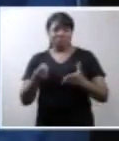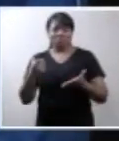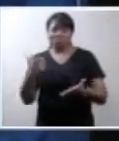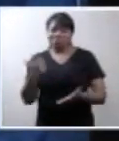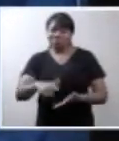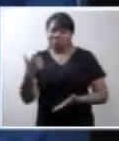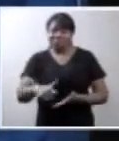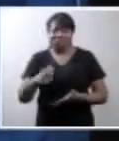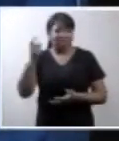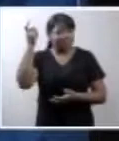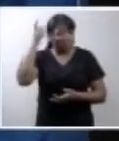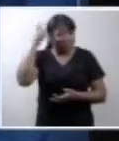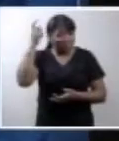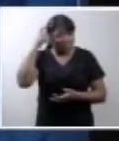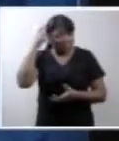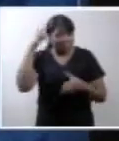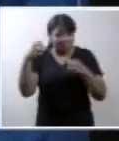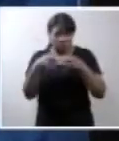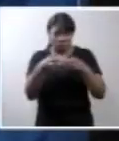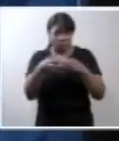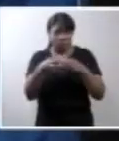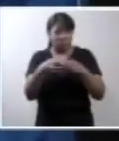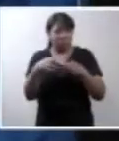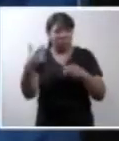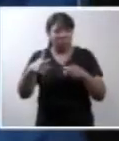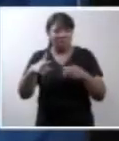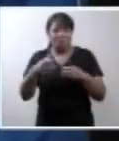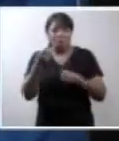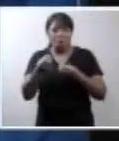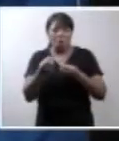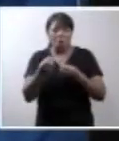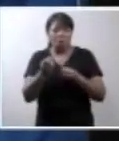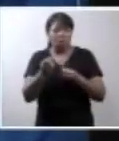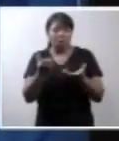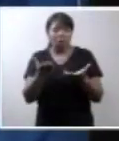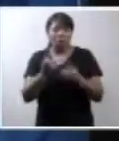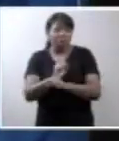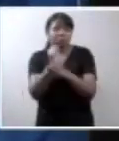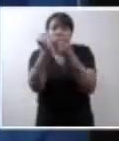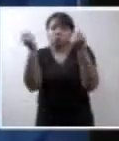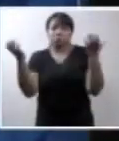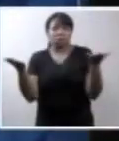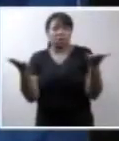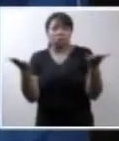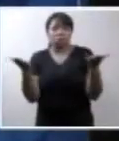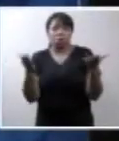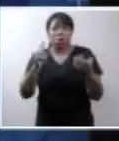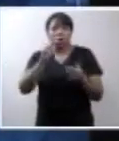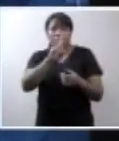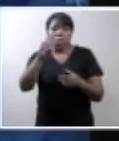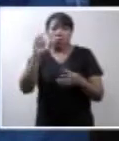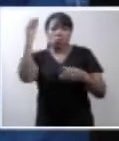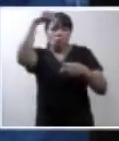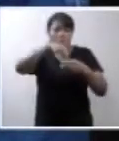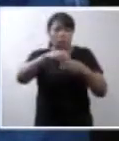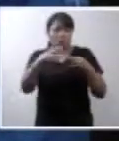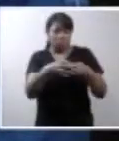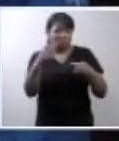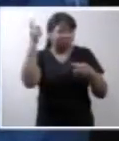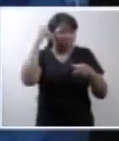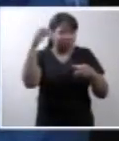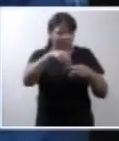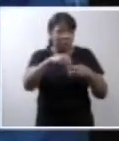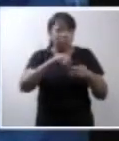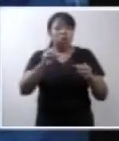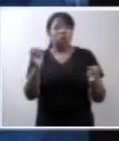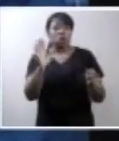É uma coisa que não tem... Não tem possibilidade. Se fosse para o meu neném ser saudável, eu ia ser desde o começo. Não importa